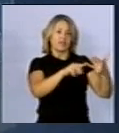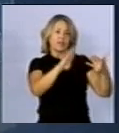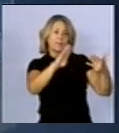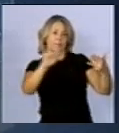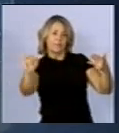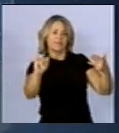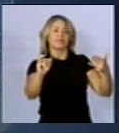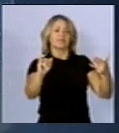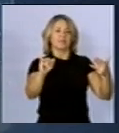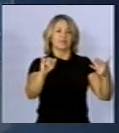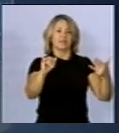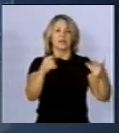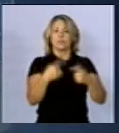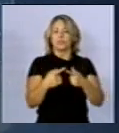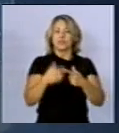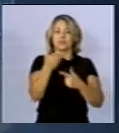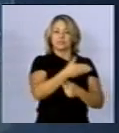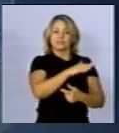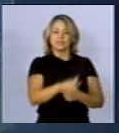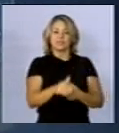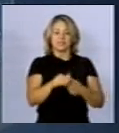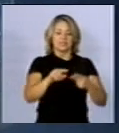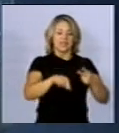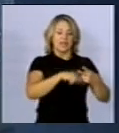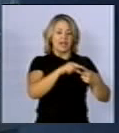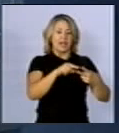porque não sofre desse benefício do cancelamento, da trifásica menor.